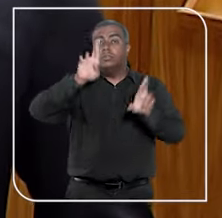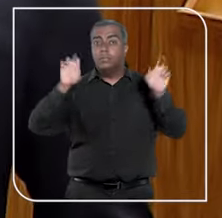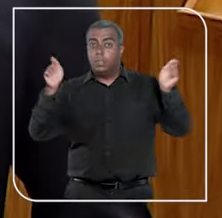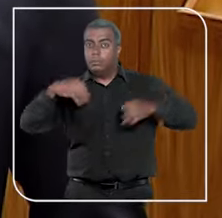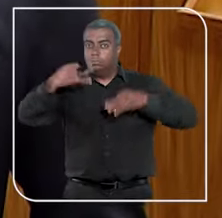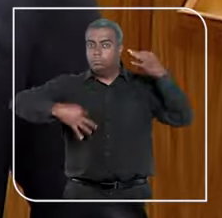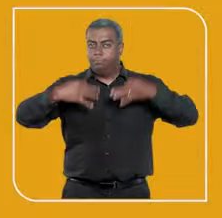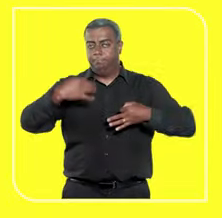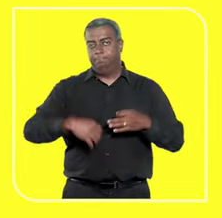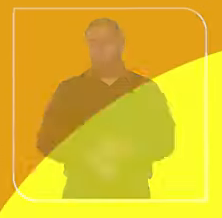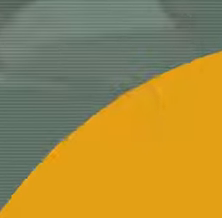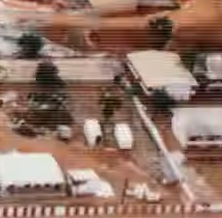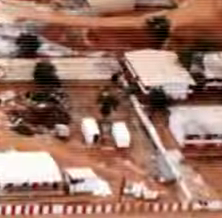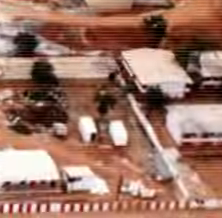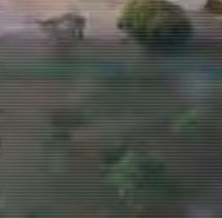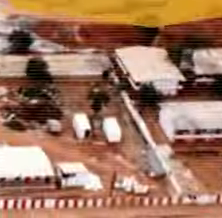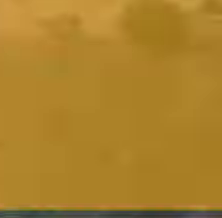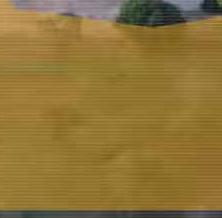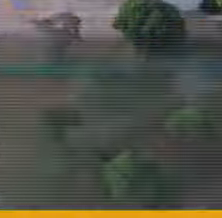competência para julgá-lo.